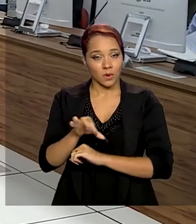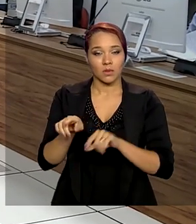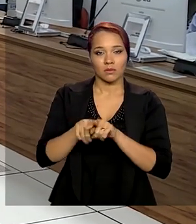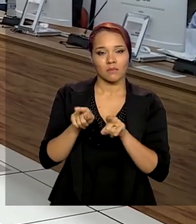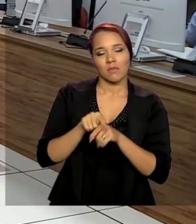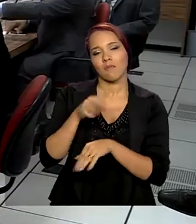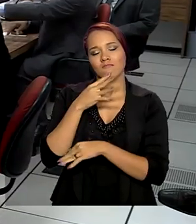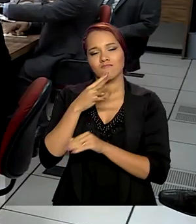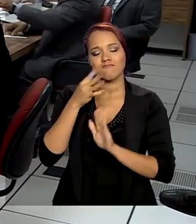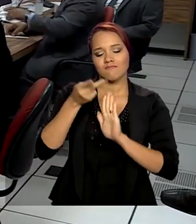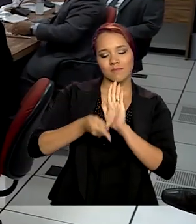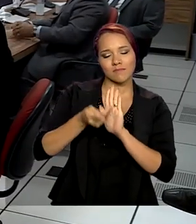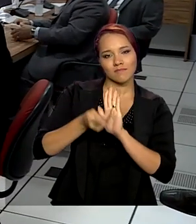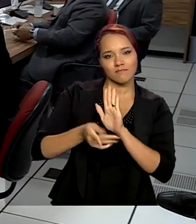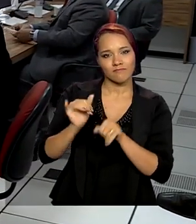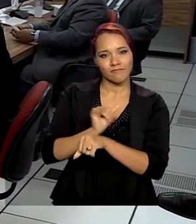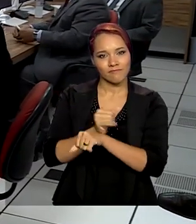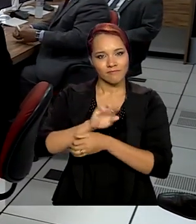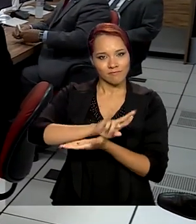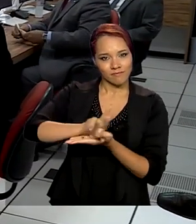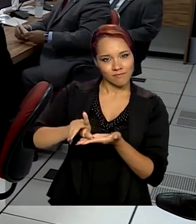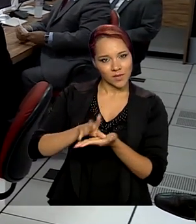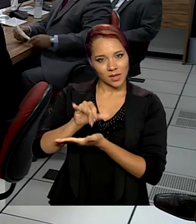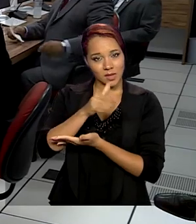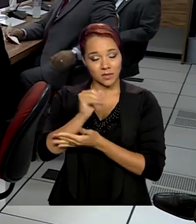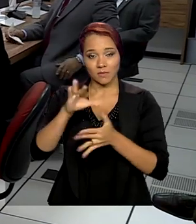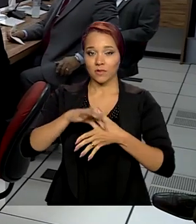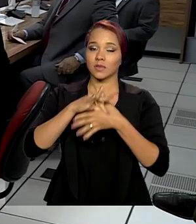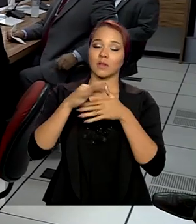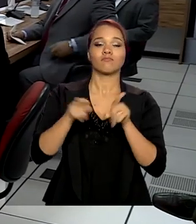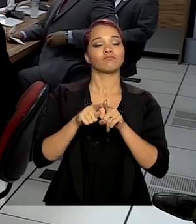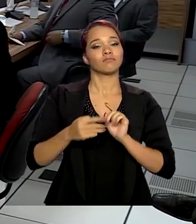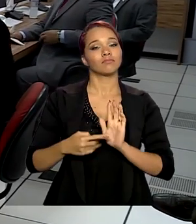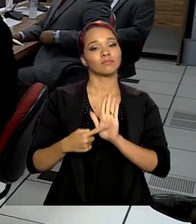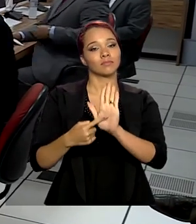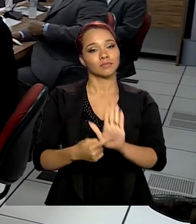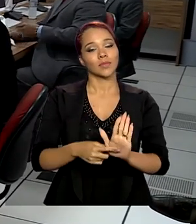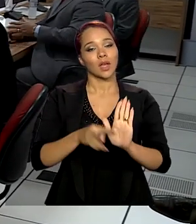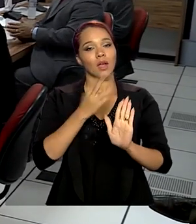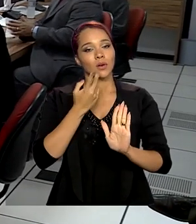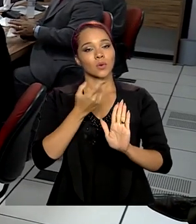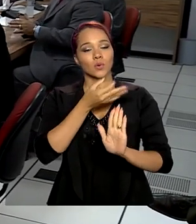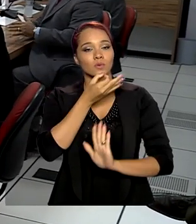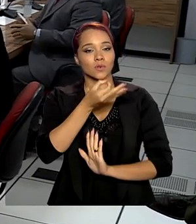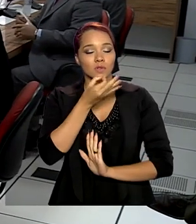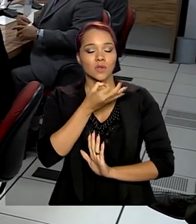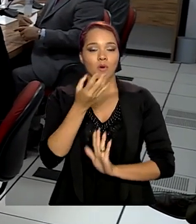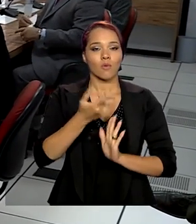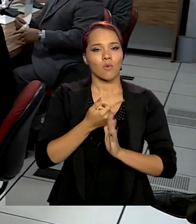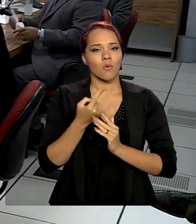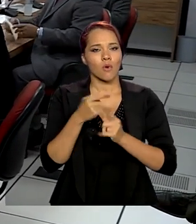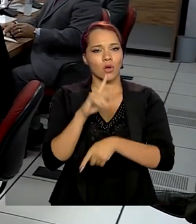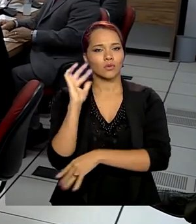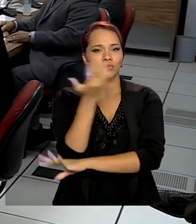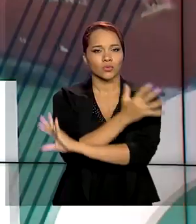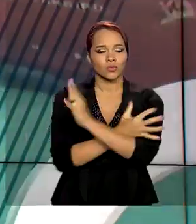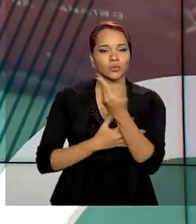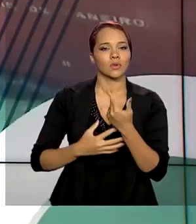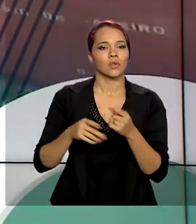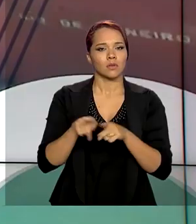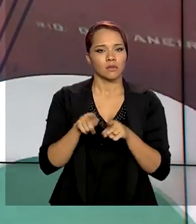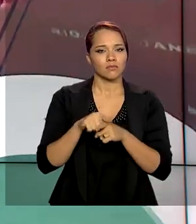conheceram o planejamento das ações do Conselho e também apresentaram sugestões para o combate ao desmatamento e as queimadas.